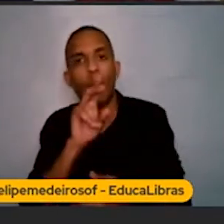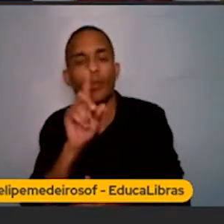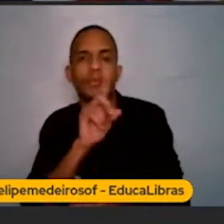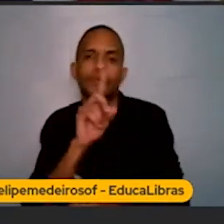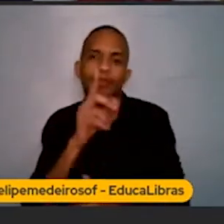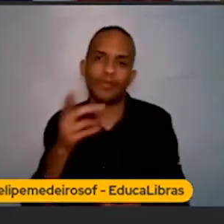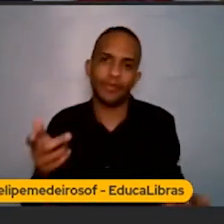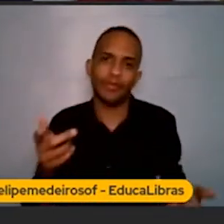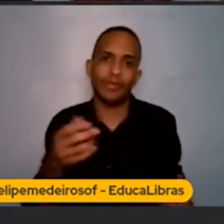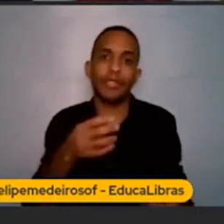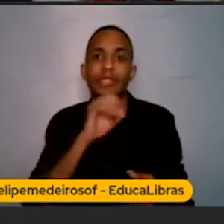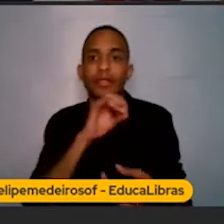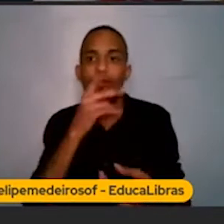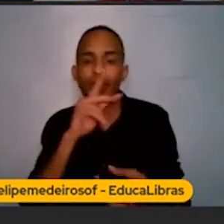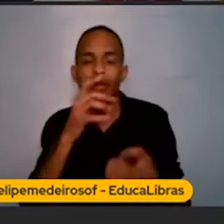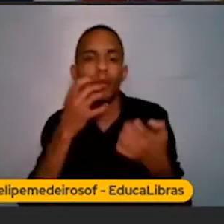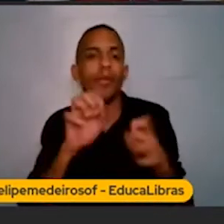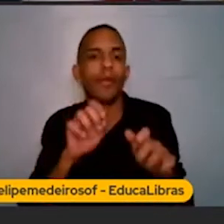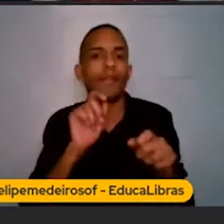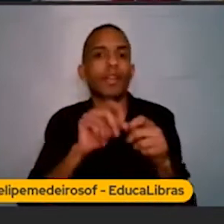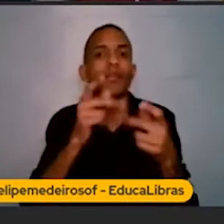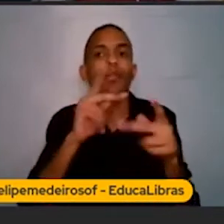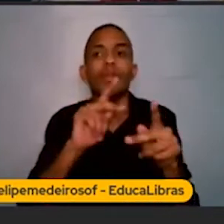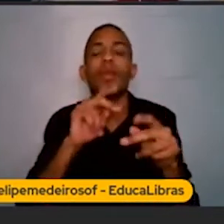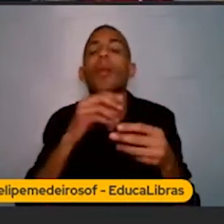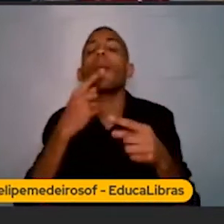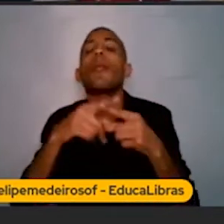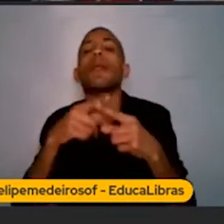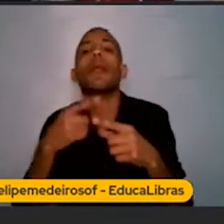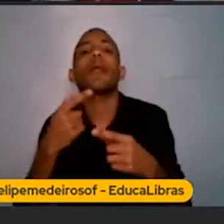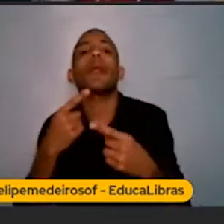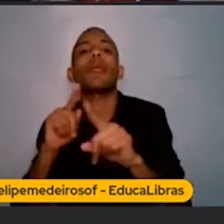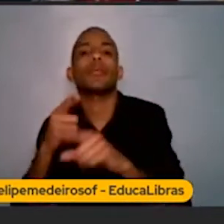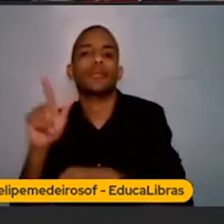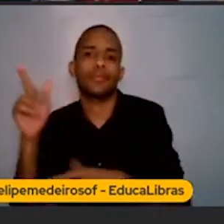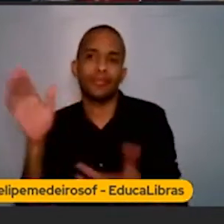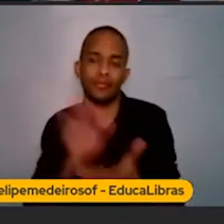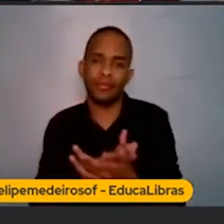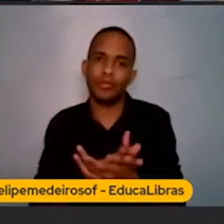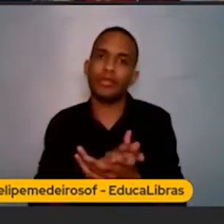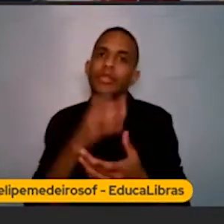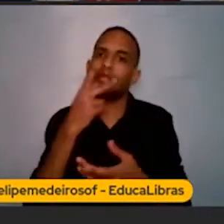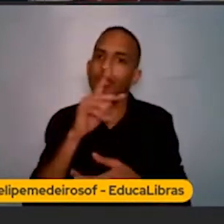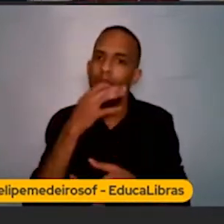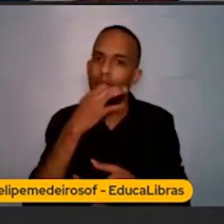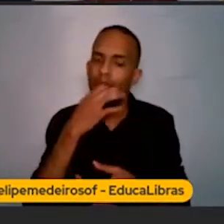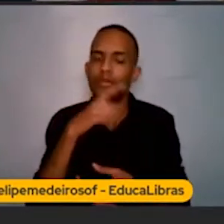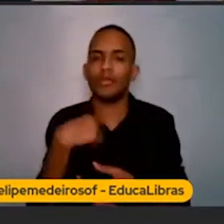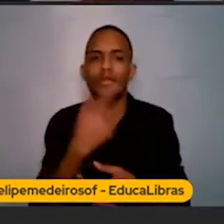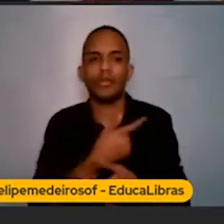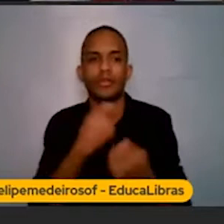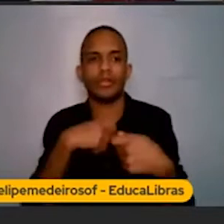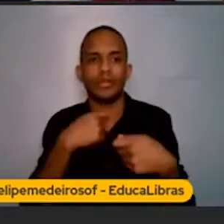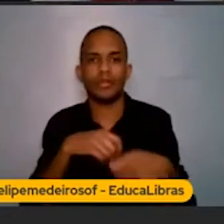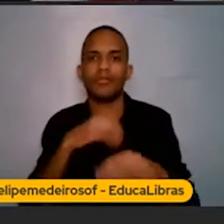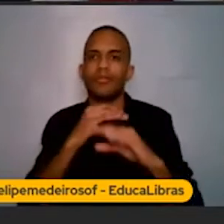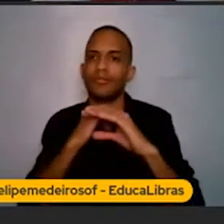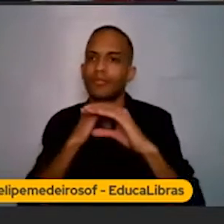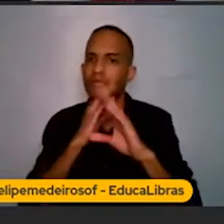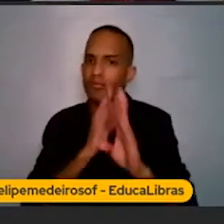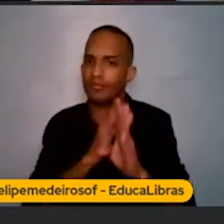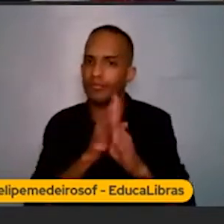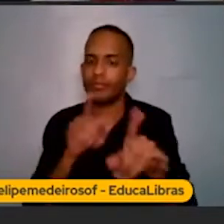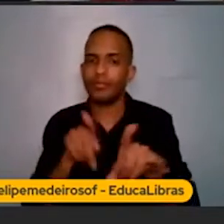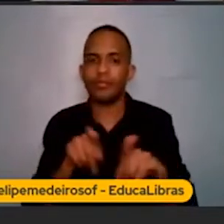você não quer que façam com você, por você vai fazer com os outros? Então, é muito nessa linha de raciocínio que a gente tem que seguir. O